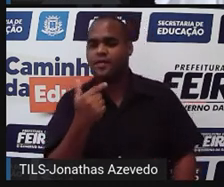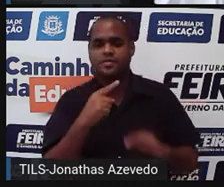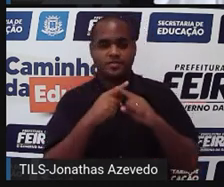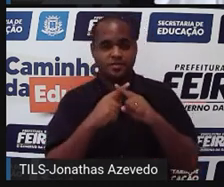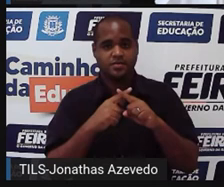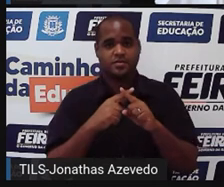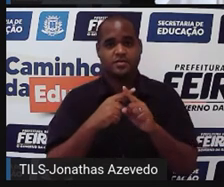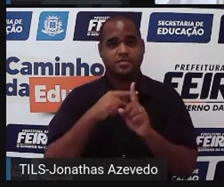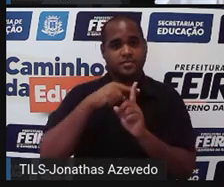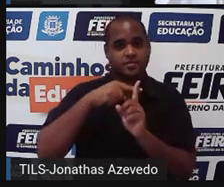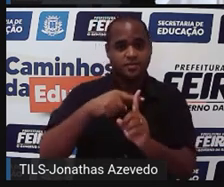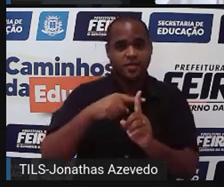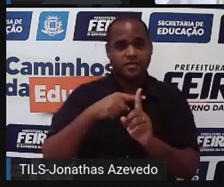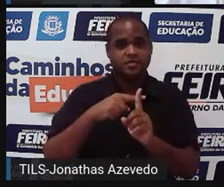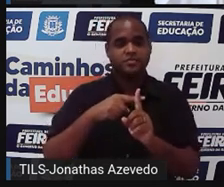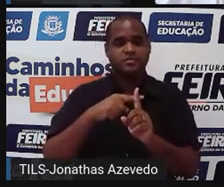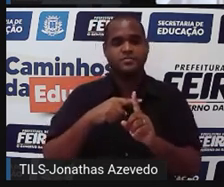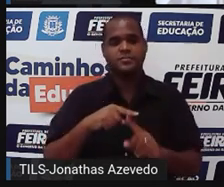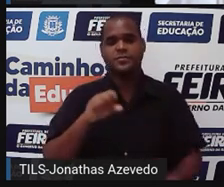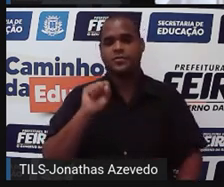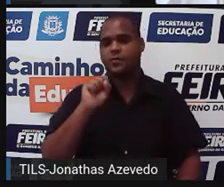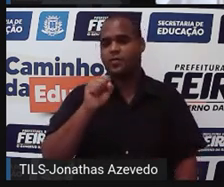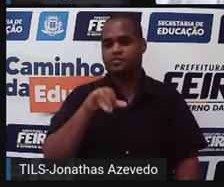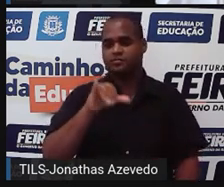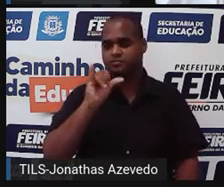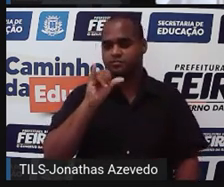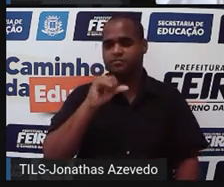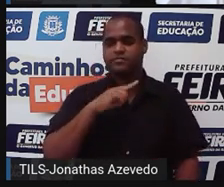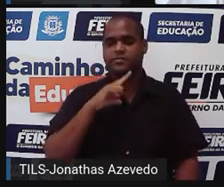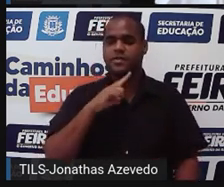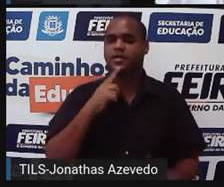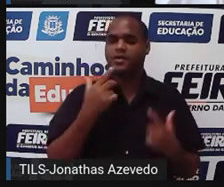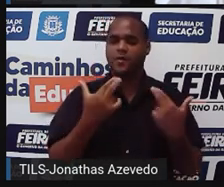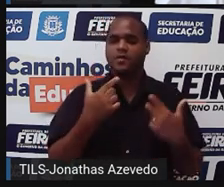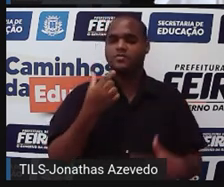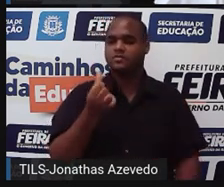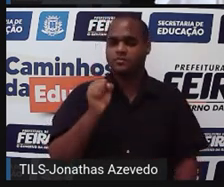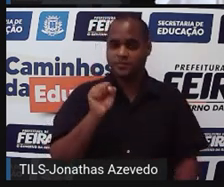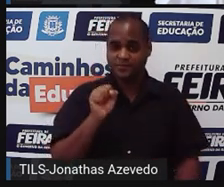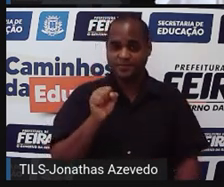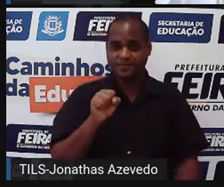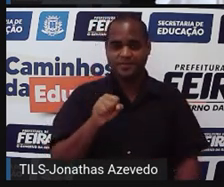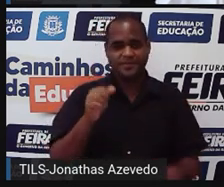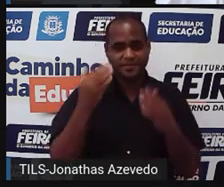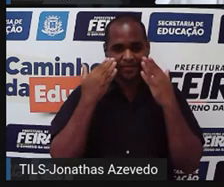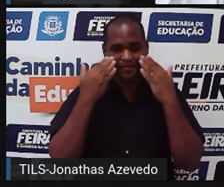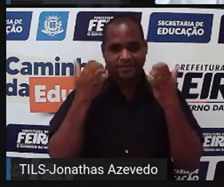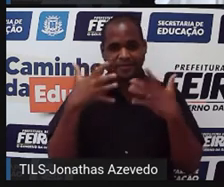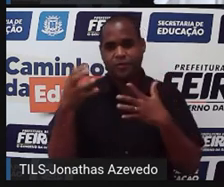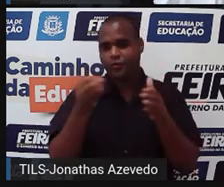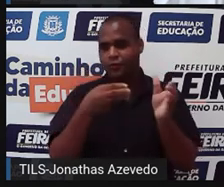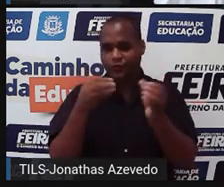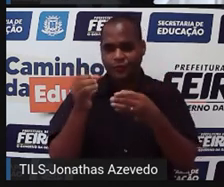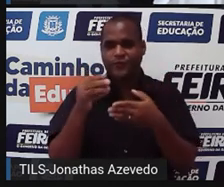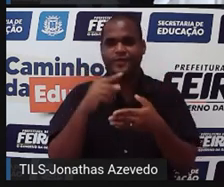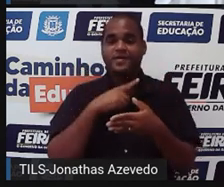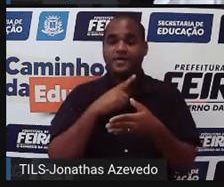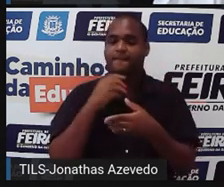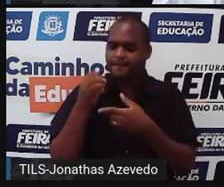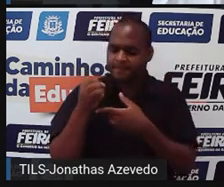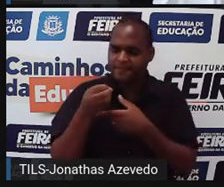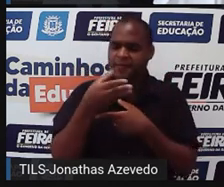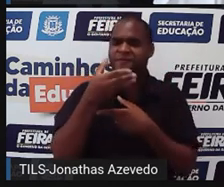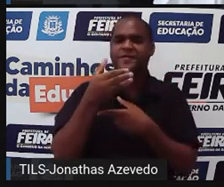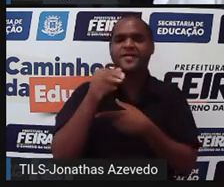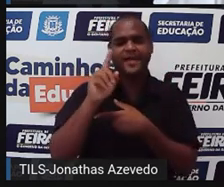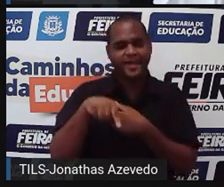mais 8y igual a 68 e vai aparecer uma nova reta. Essa nova reta,